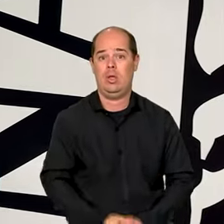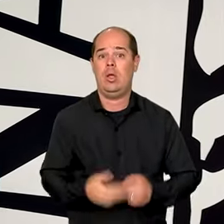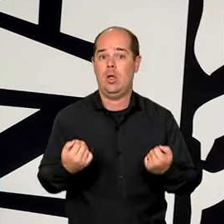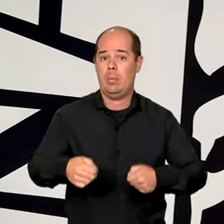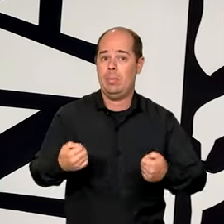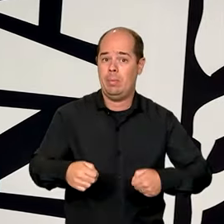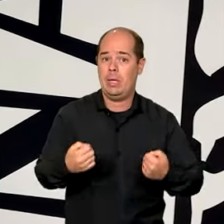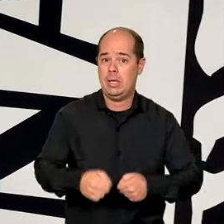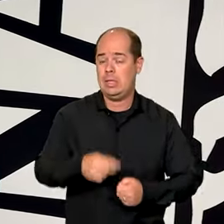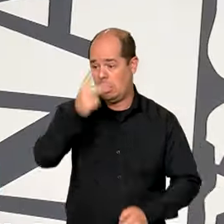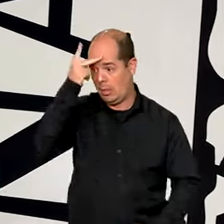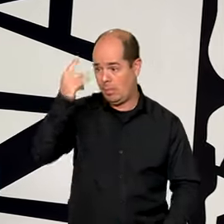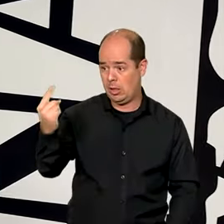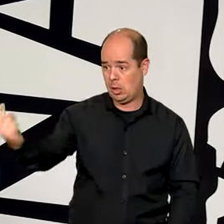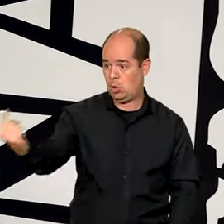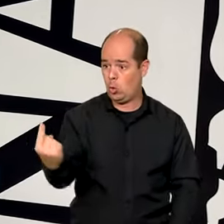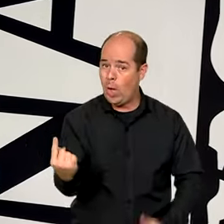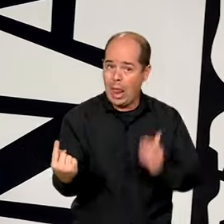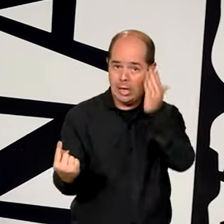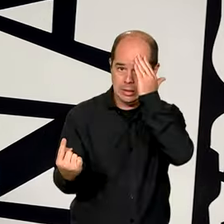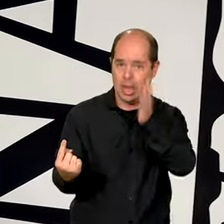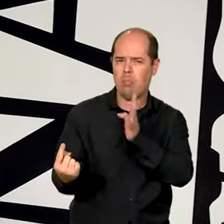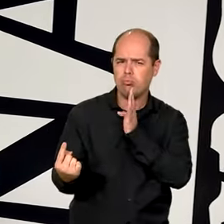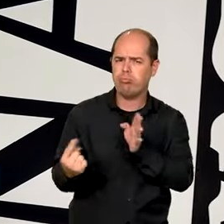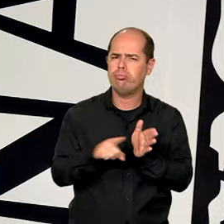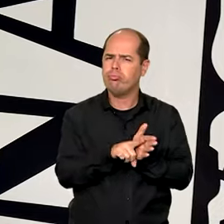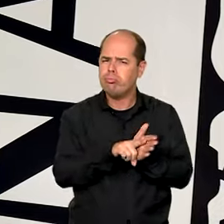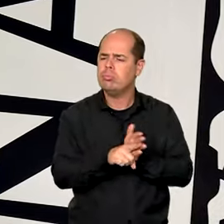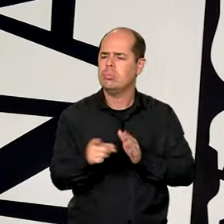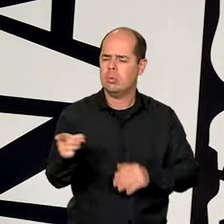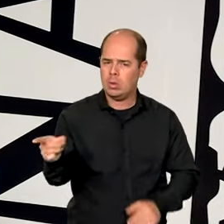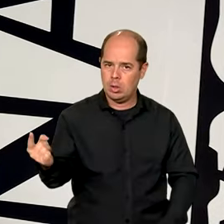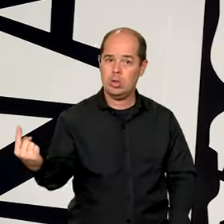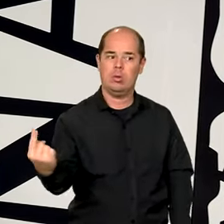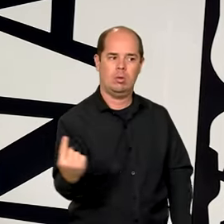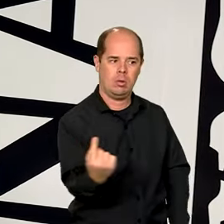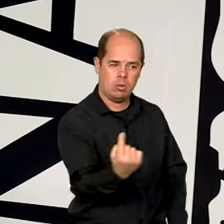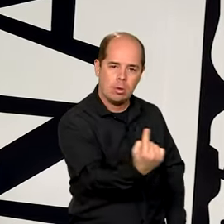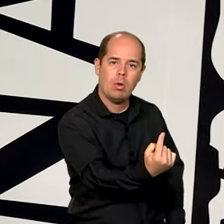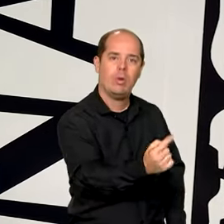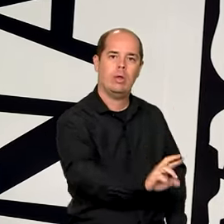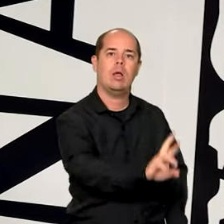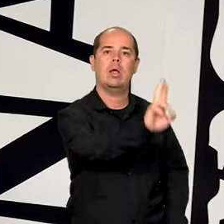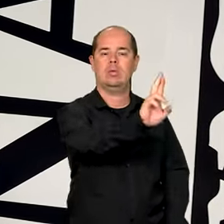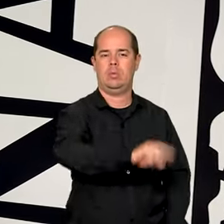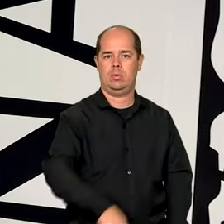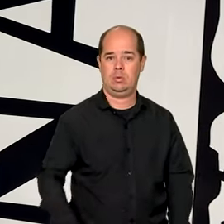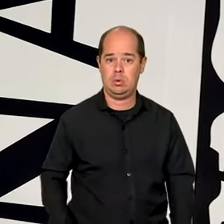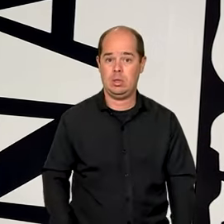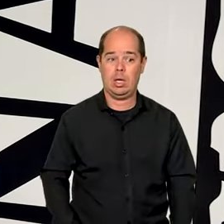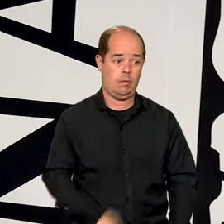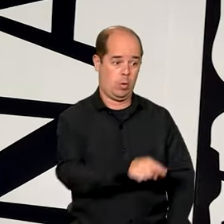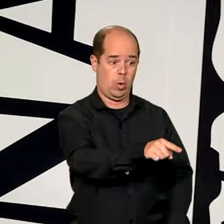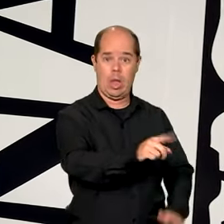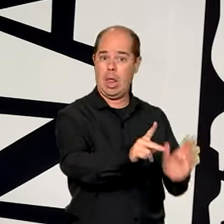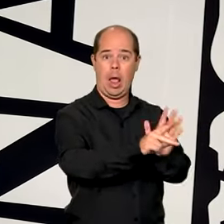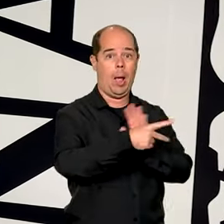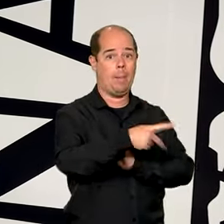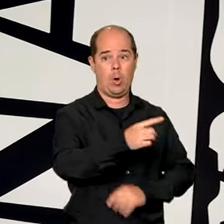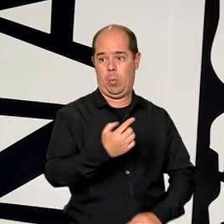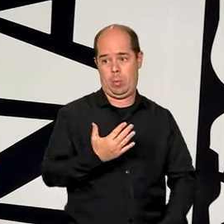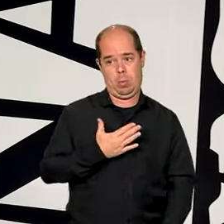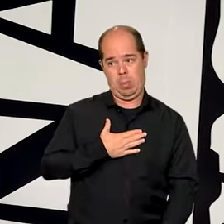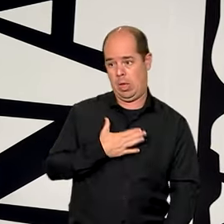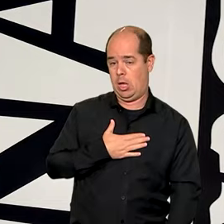essa situação da maneira adequada. Lembre-se, o patrimônio arqueológico é um patrimônio seu, meu, de todos nós. E